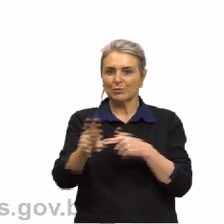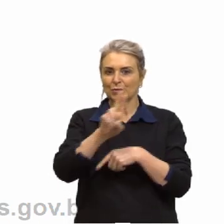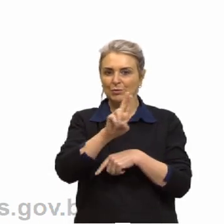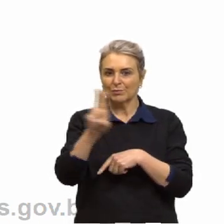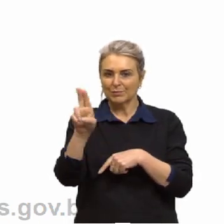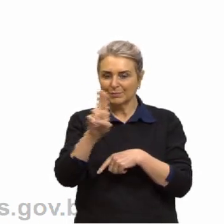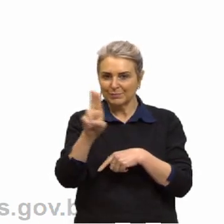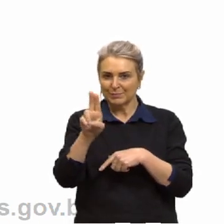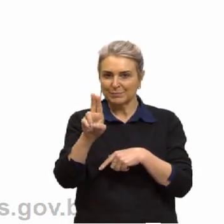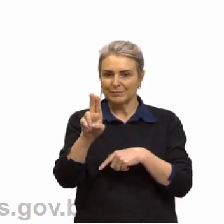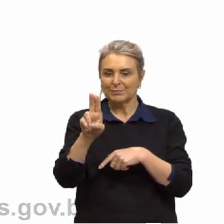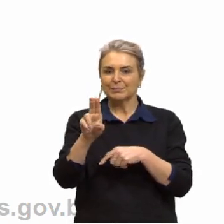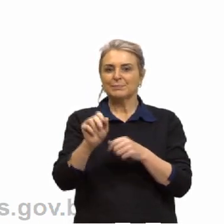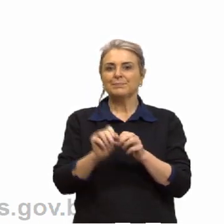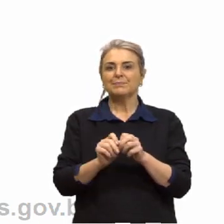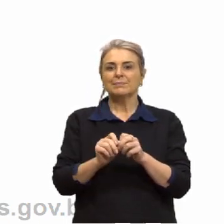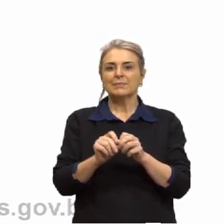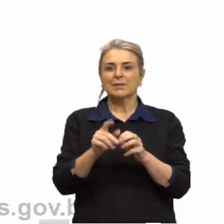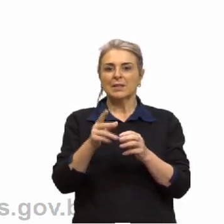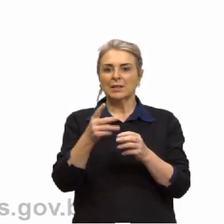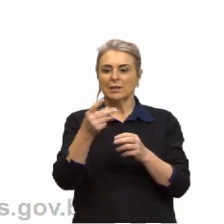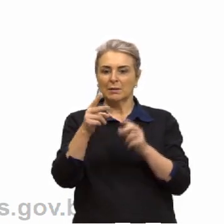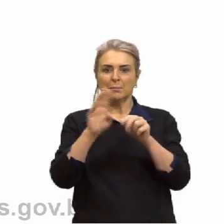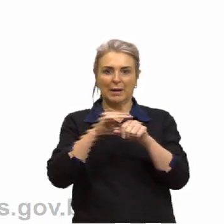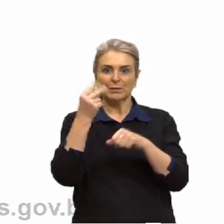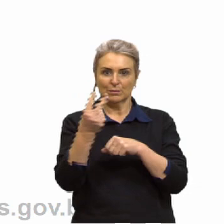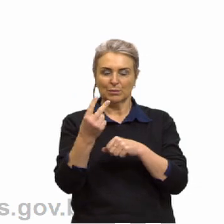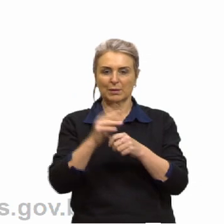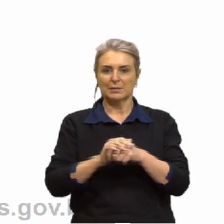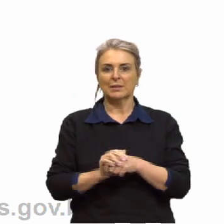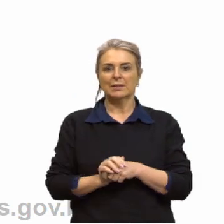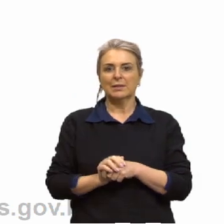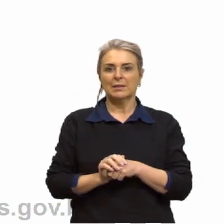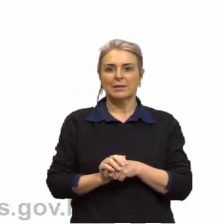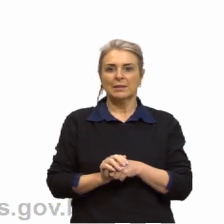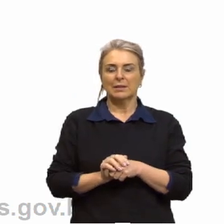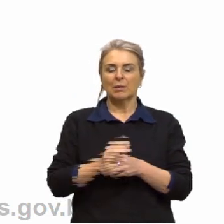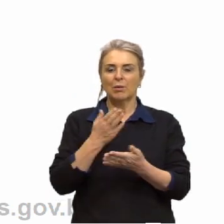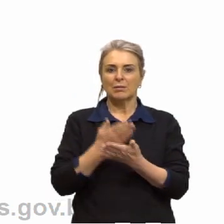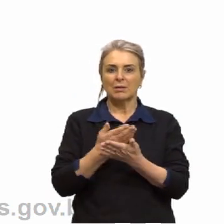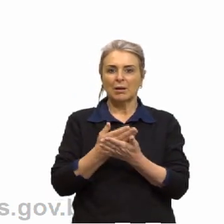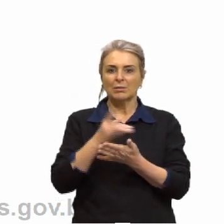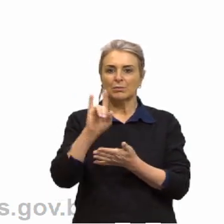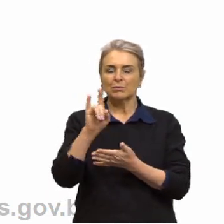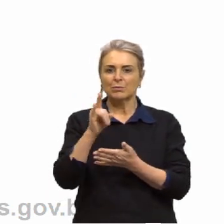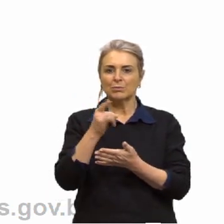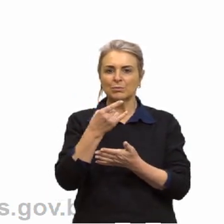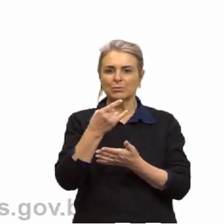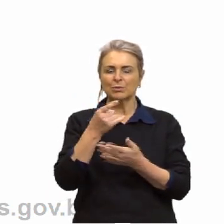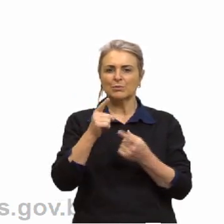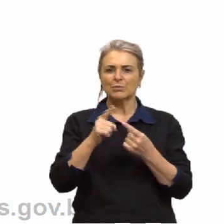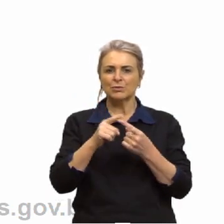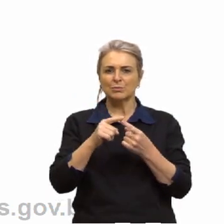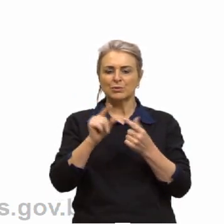adverbiais. E eu deixei, então, para trabalhar nessa aula com vocês, os nossos últimos tipos, então, de sufixos, que são